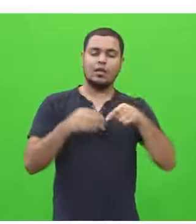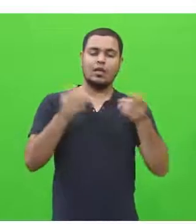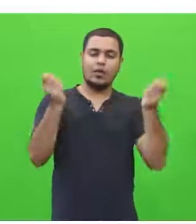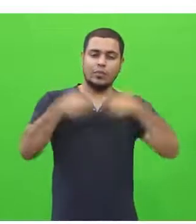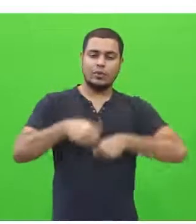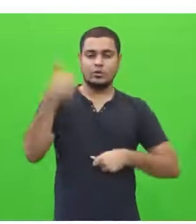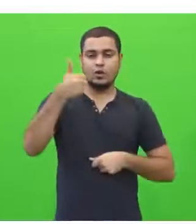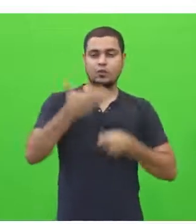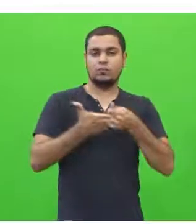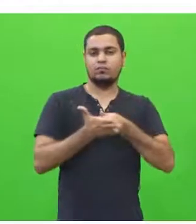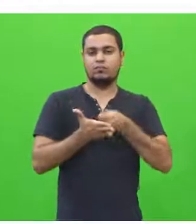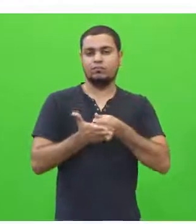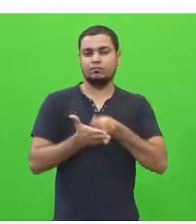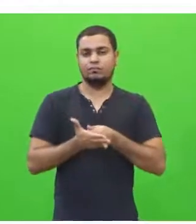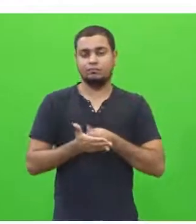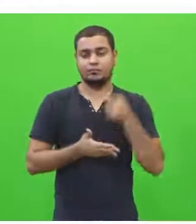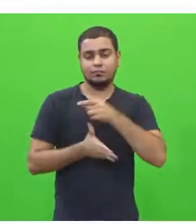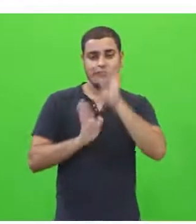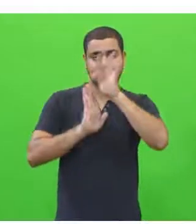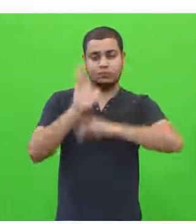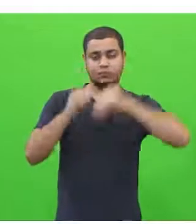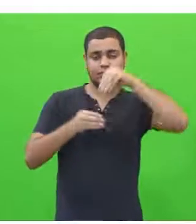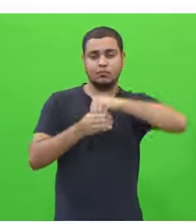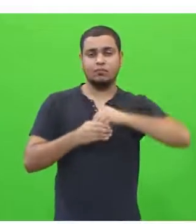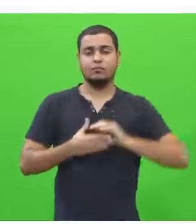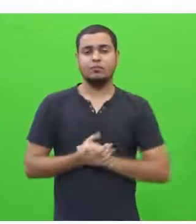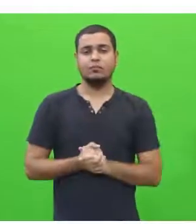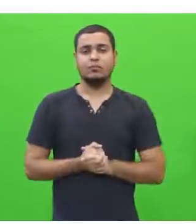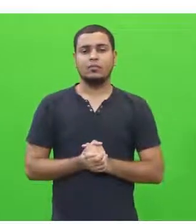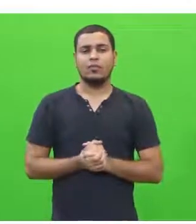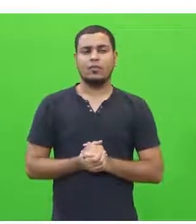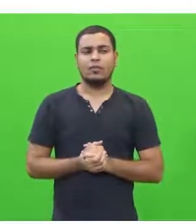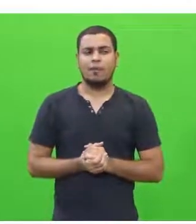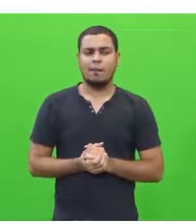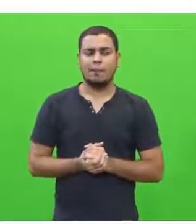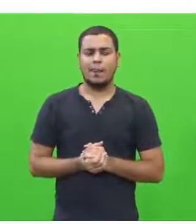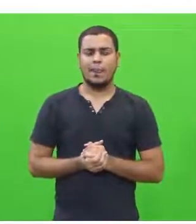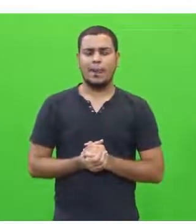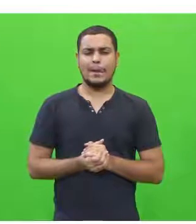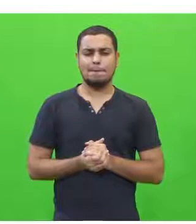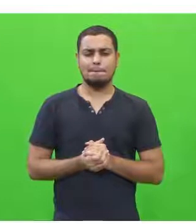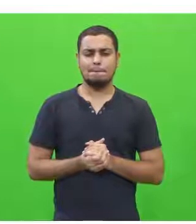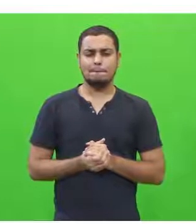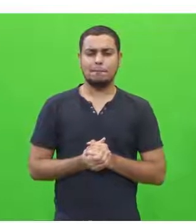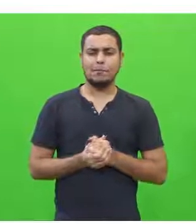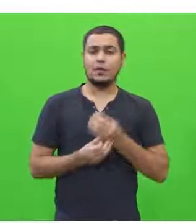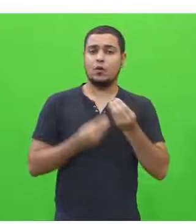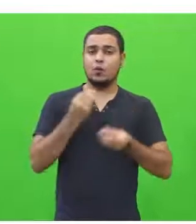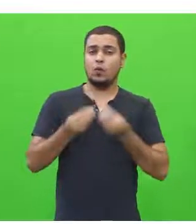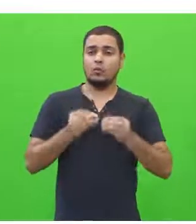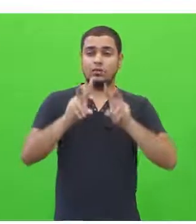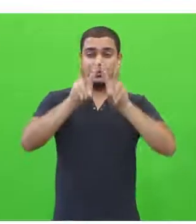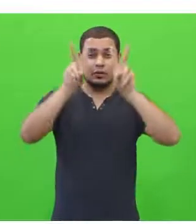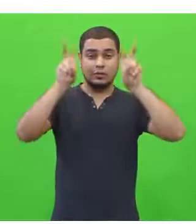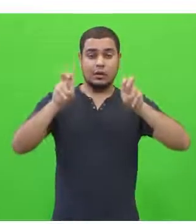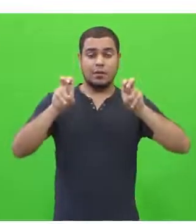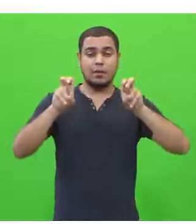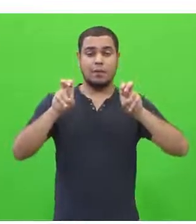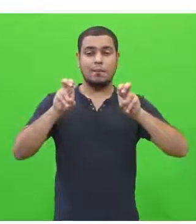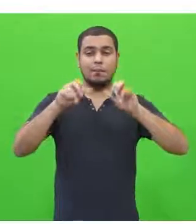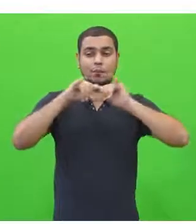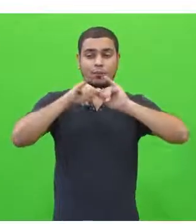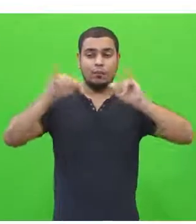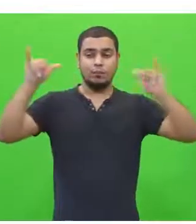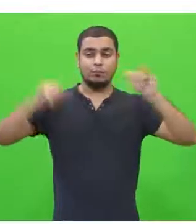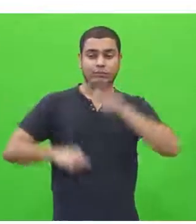exigida nessas letrinhas em verde sobre o tema publicidade infantil